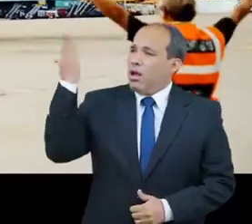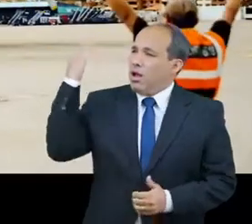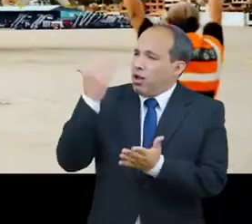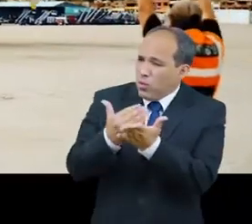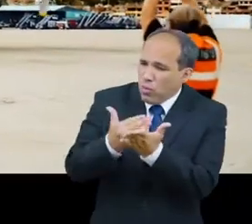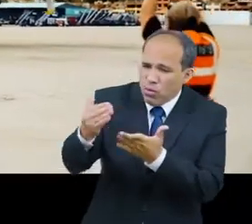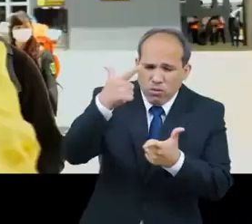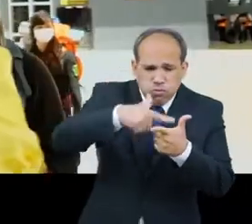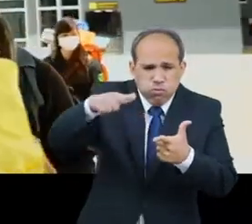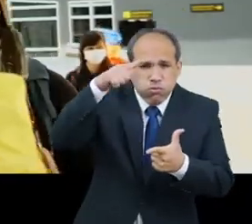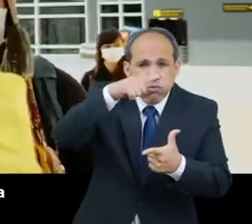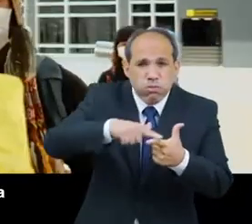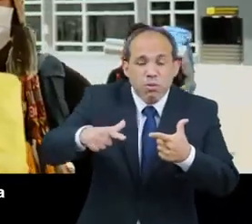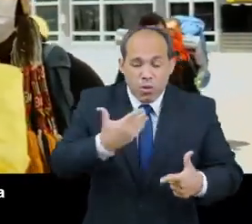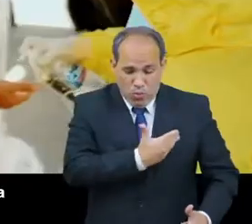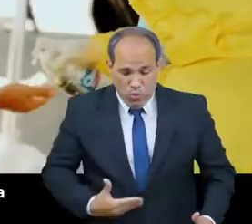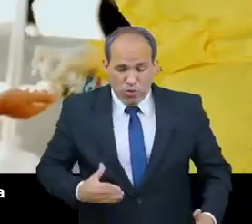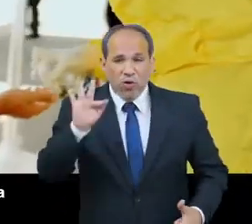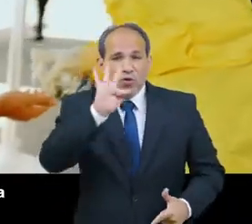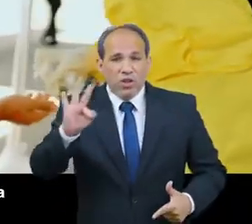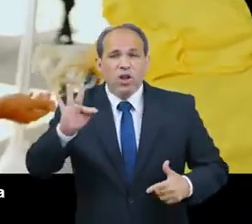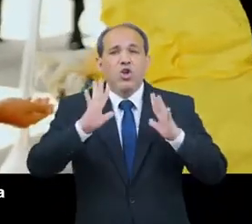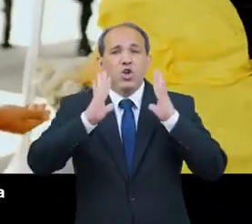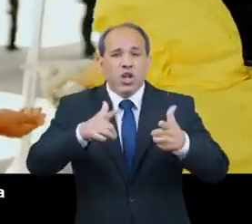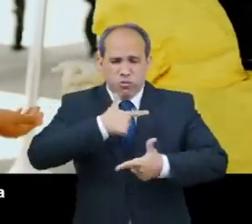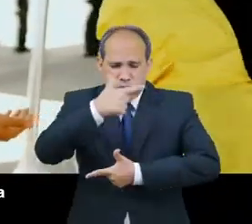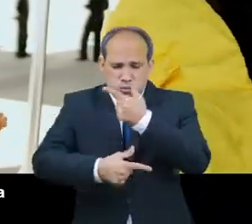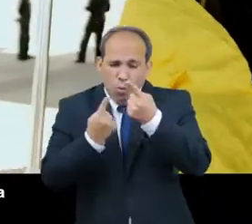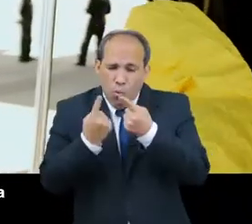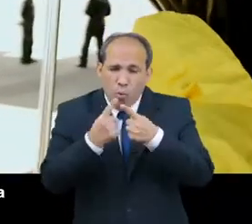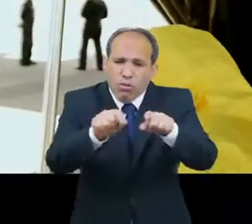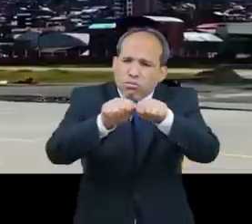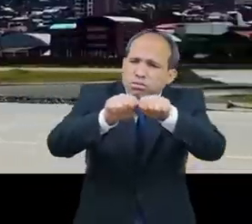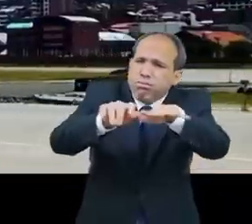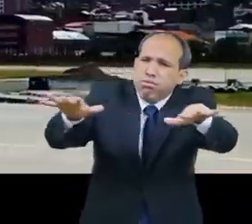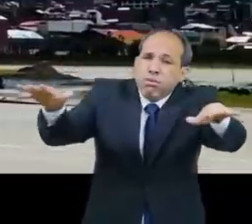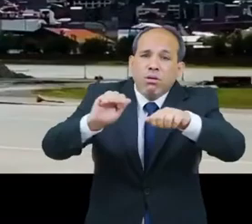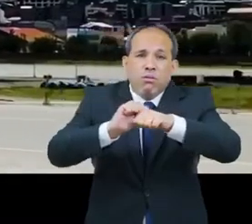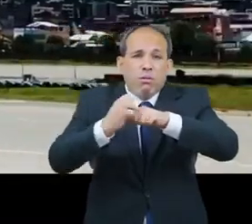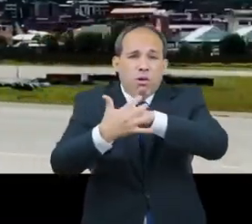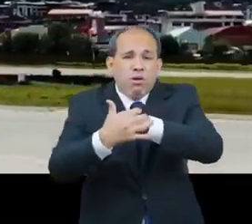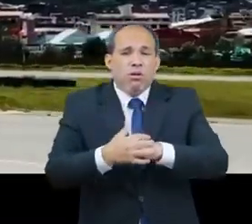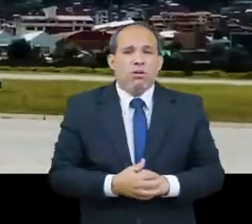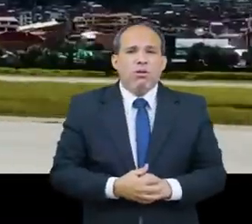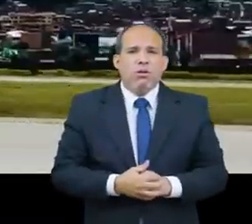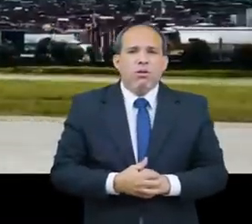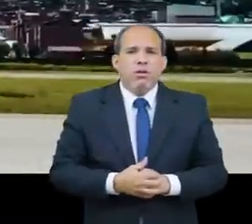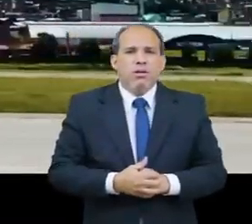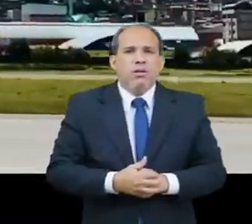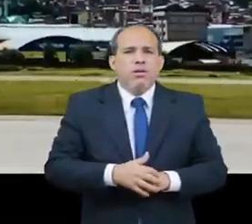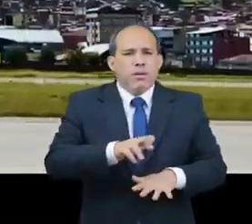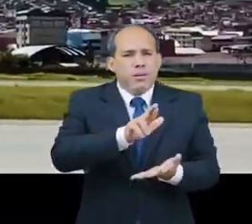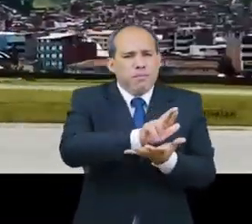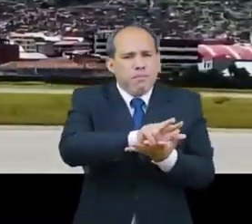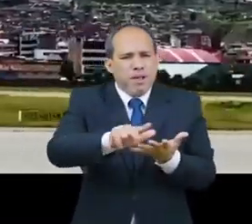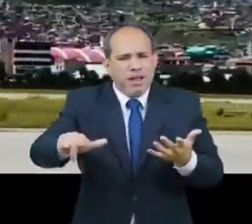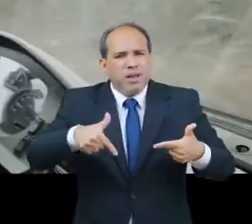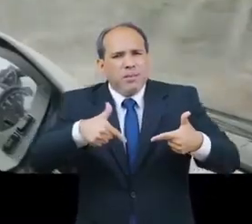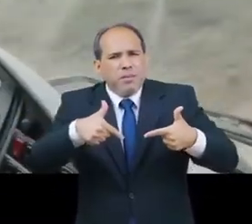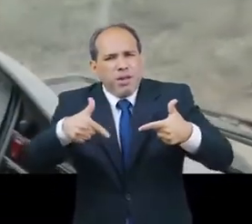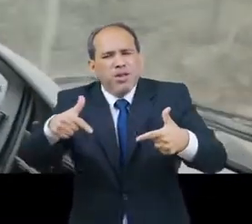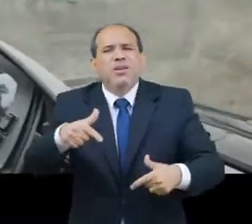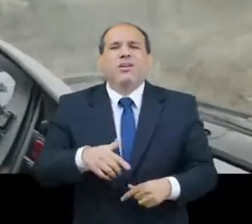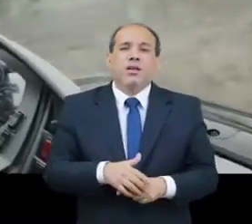Desde o início, o governo federal tem combatido a pandemia de coronavírus em todas as frentes.